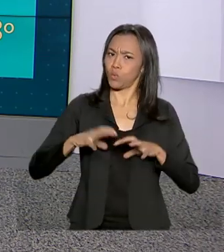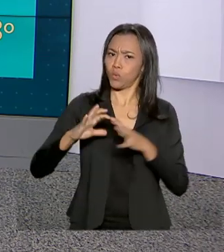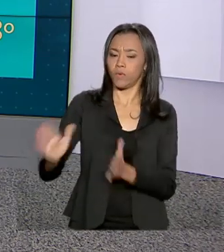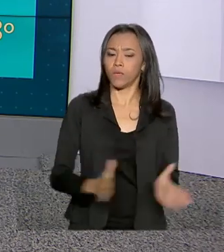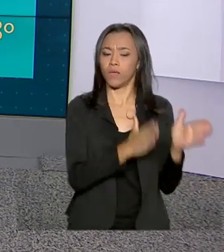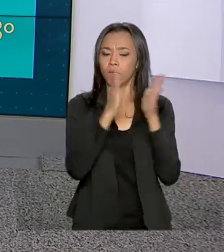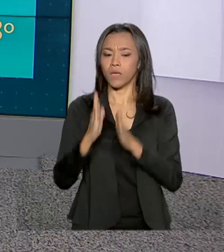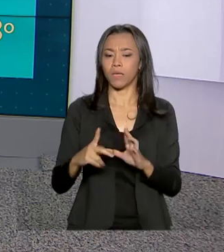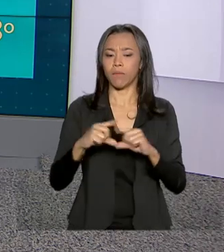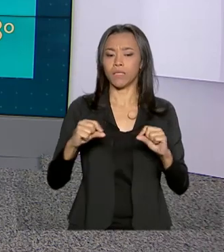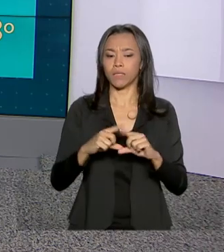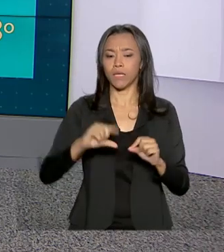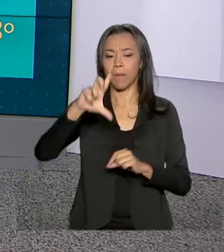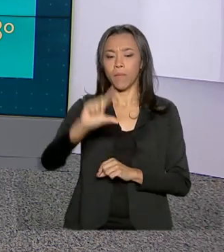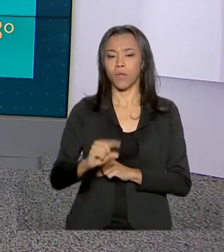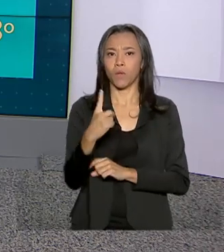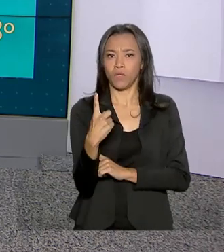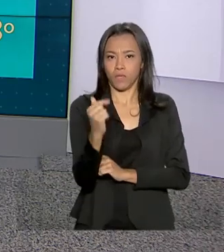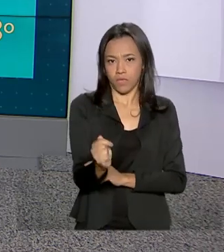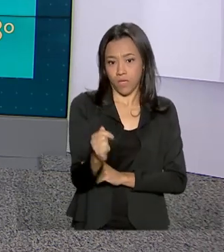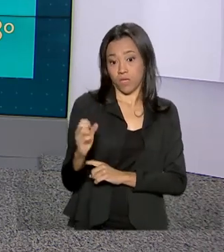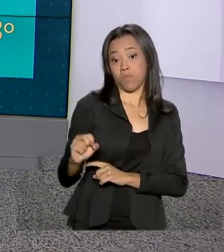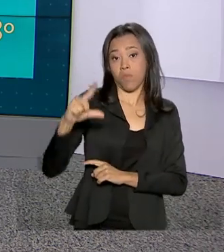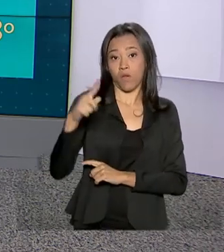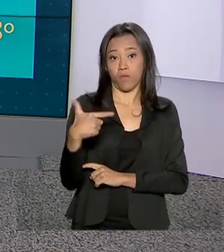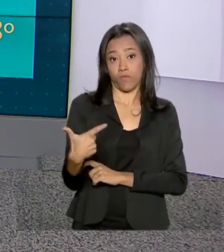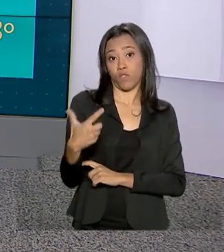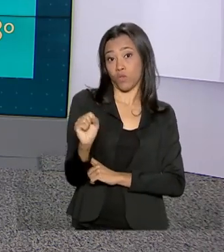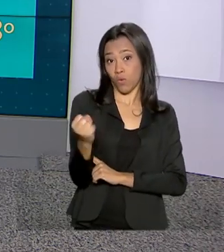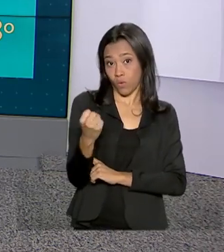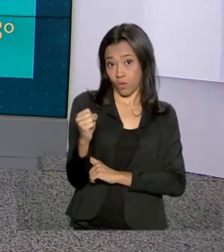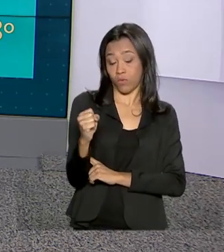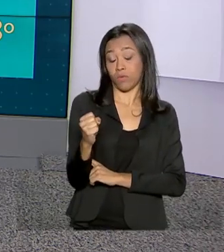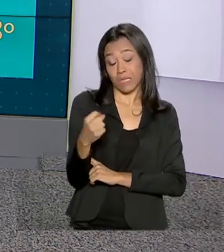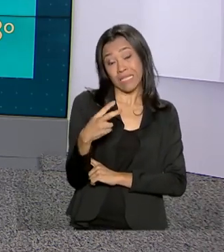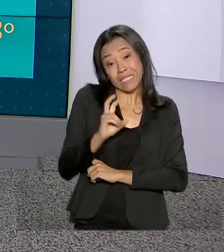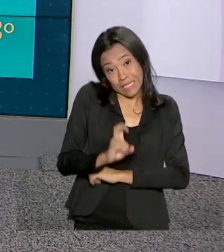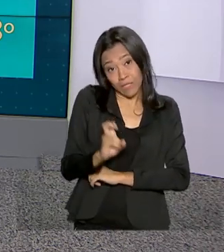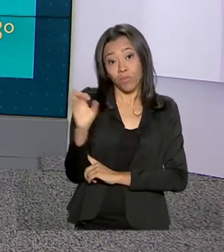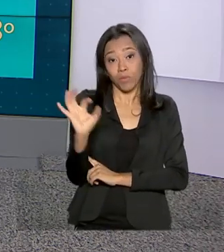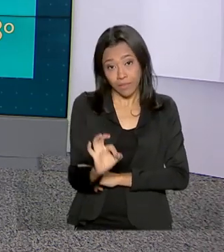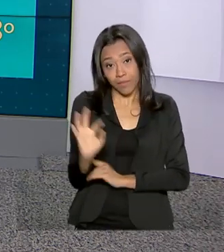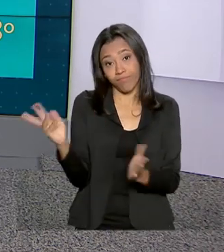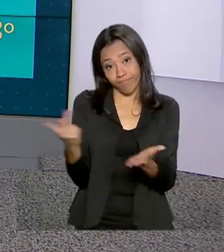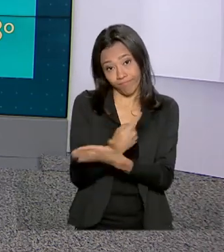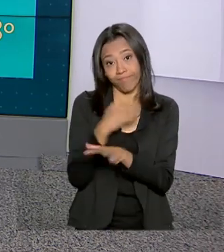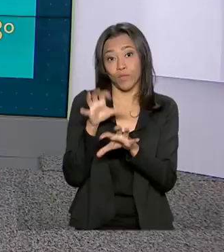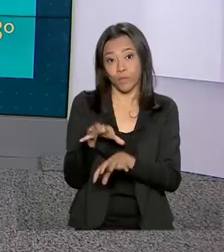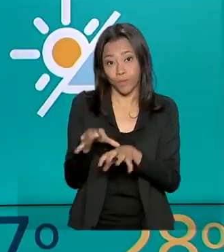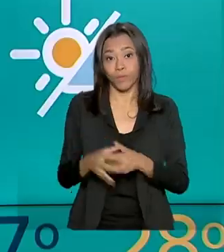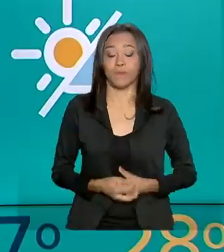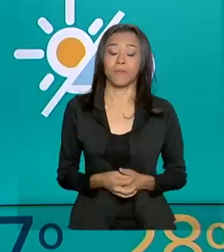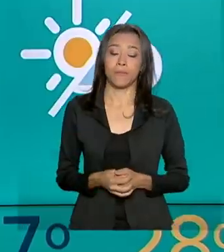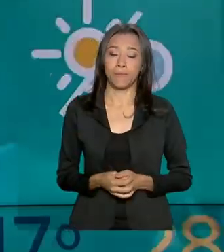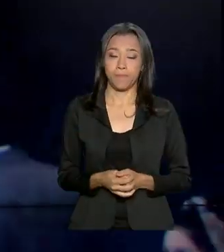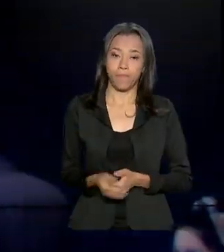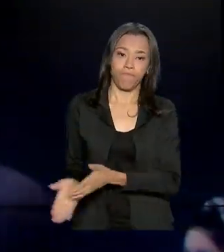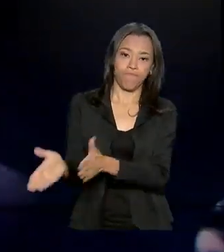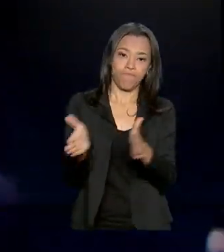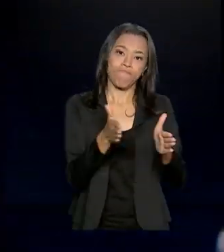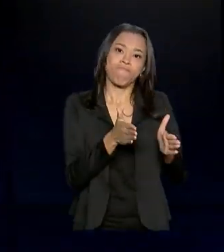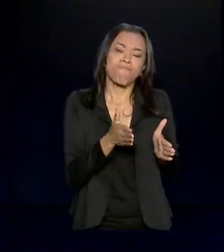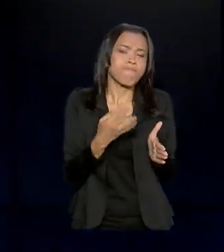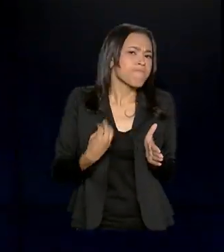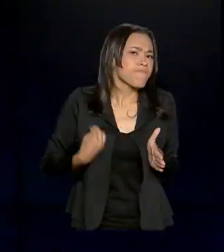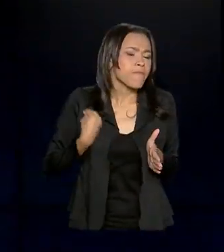aqui em Brasília, mínima de 17, máxima de 28 graus, com 5% de possibilidade de chuva. Viver a